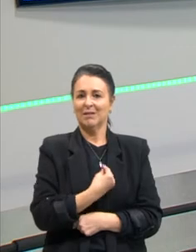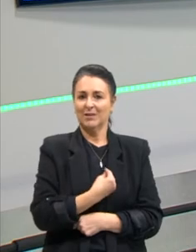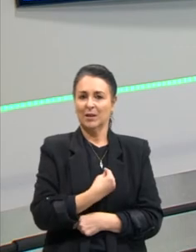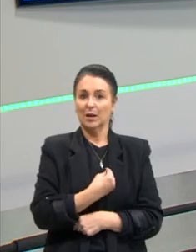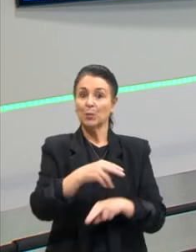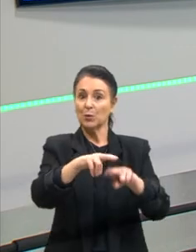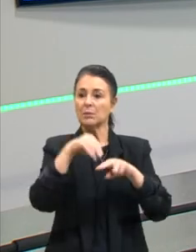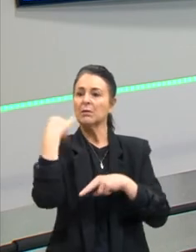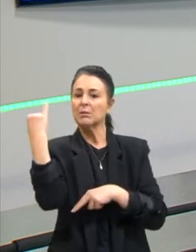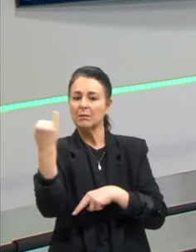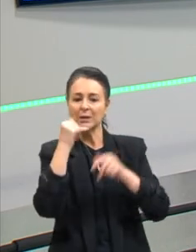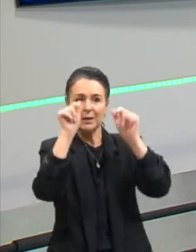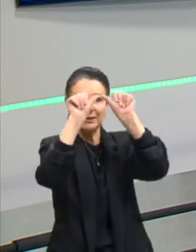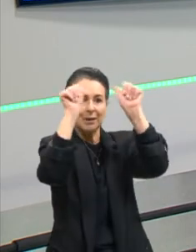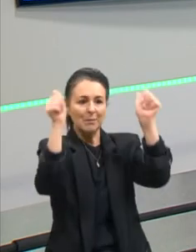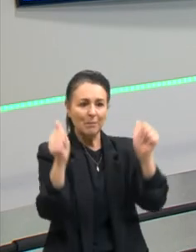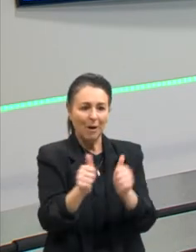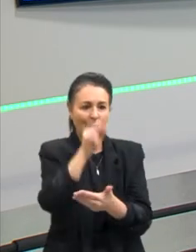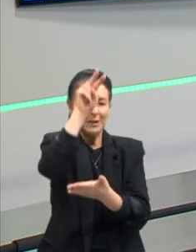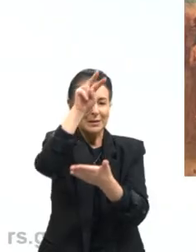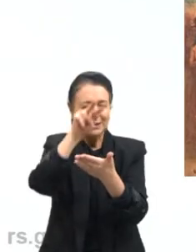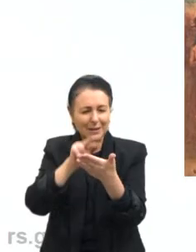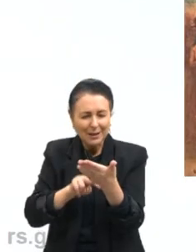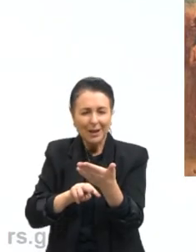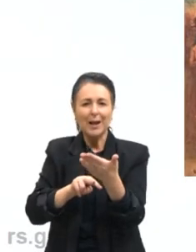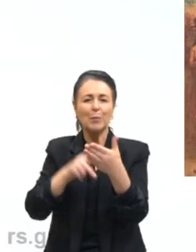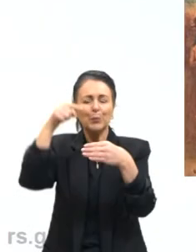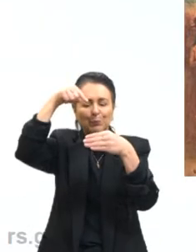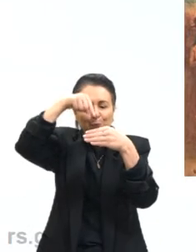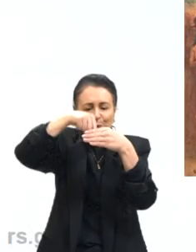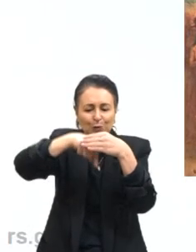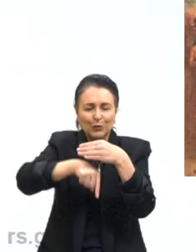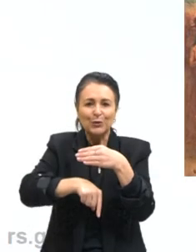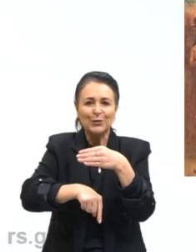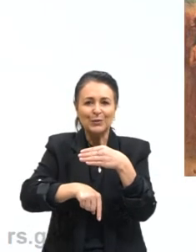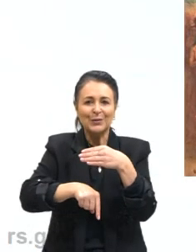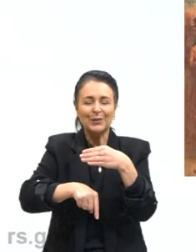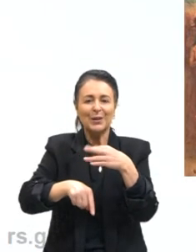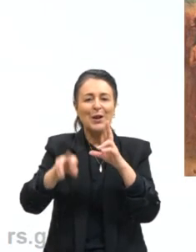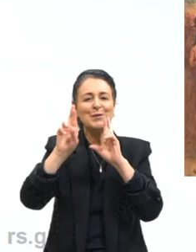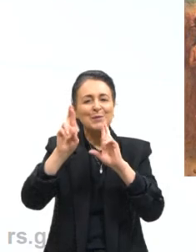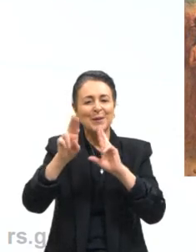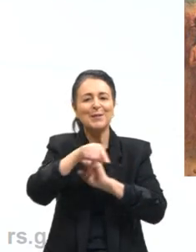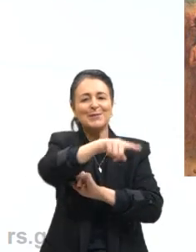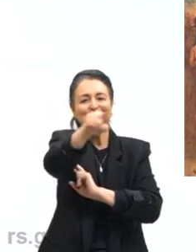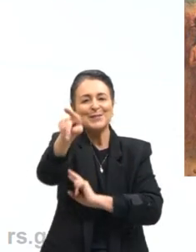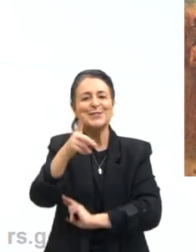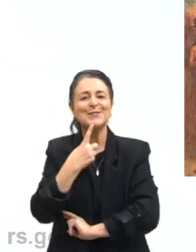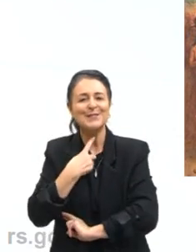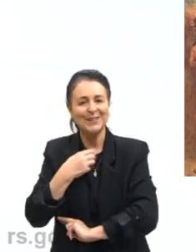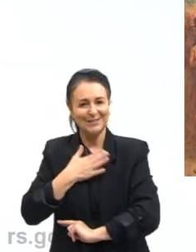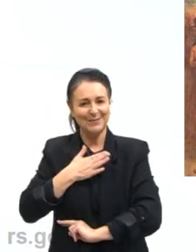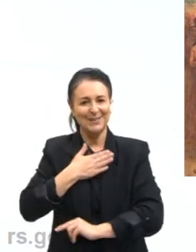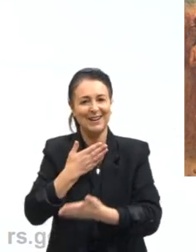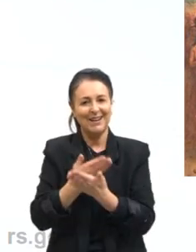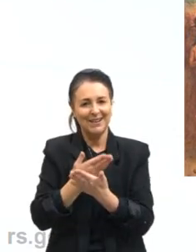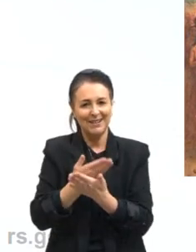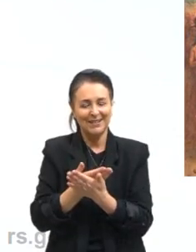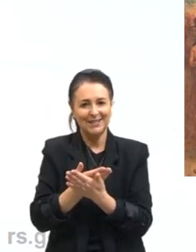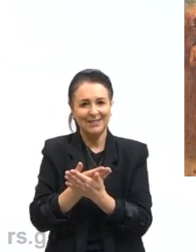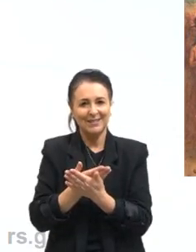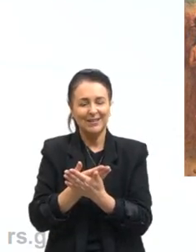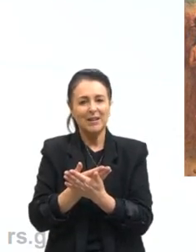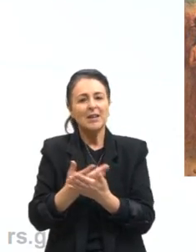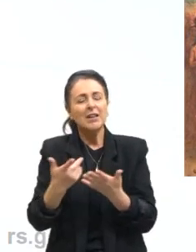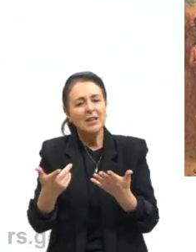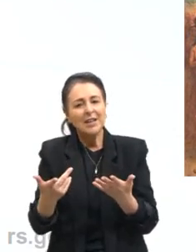importância de uma leitura de imagem. E eu espero que vocês tenham gostado dessa aula, então, e que tenham